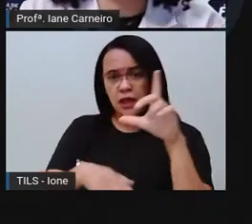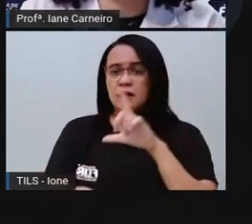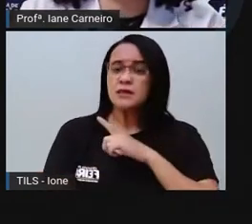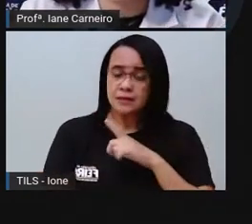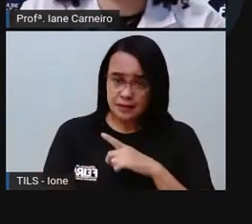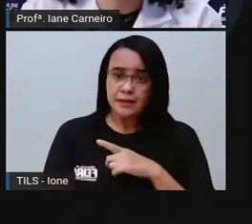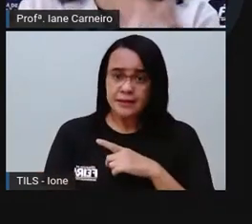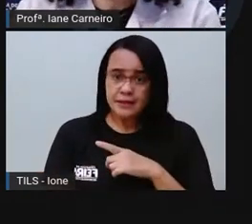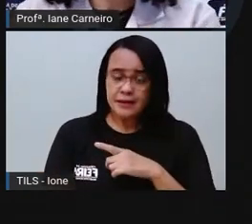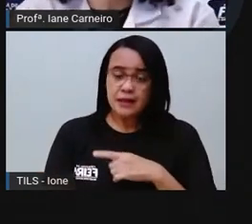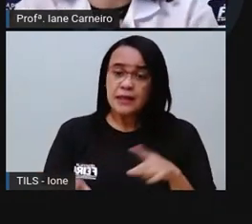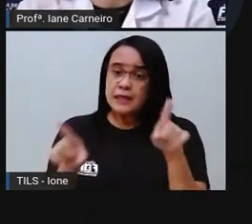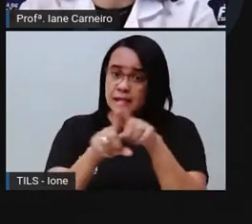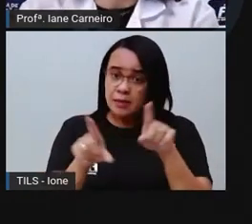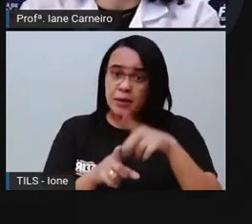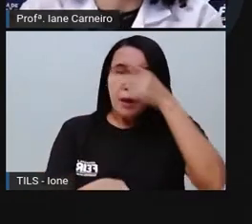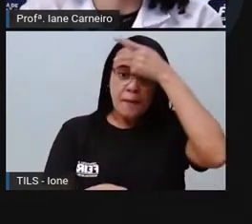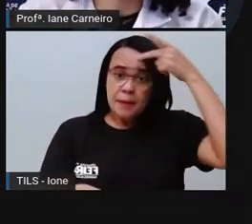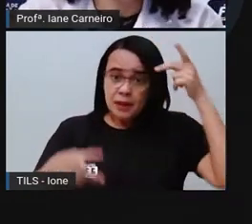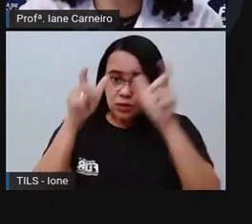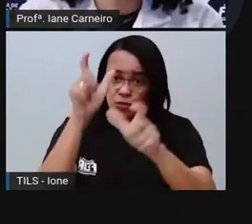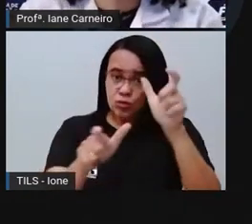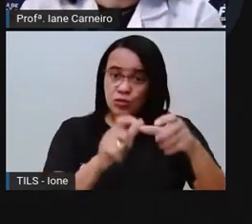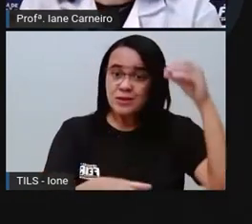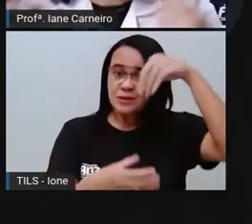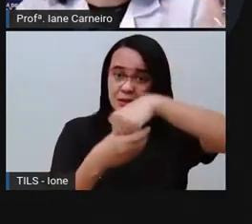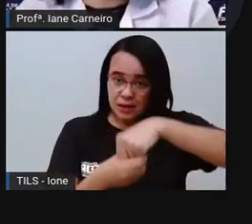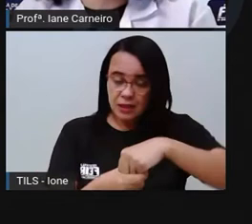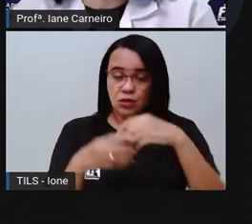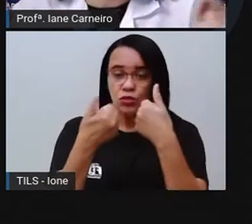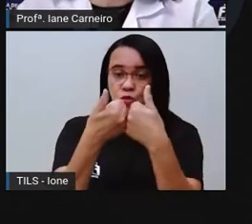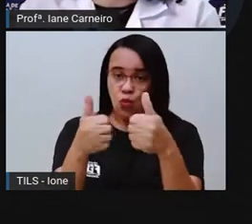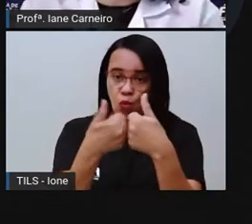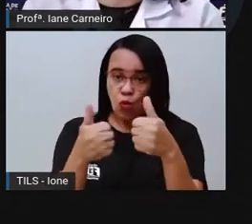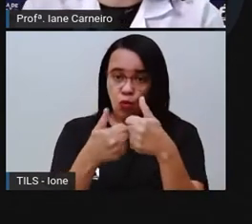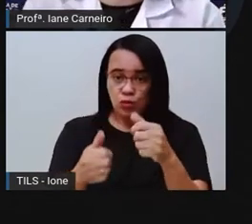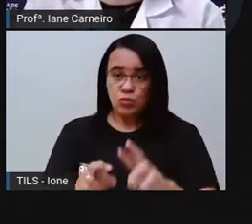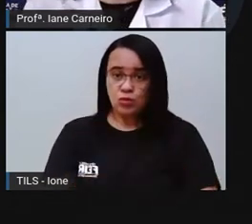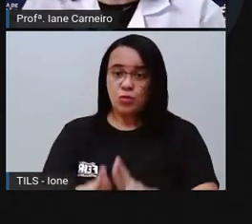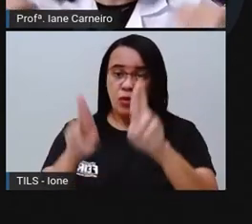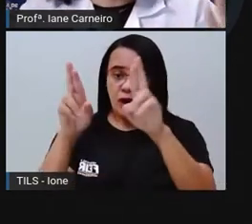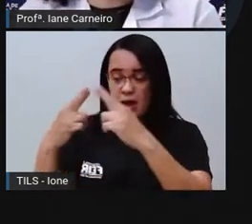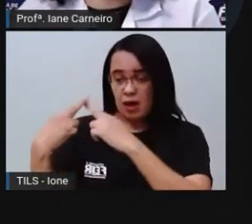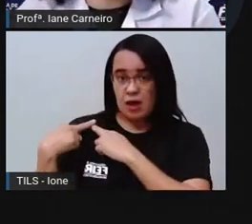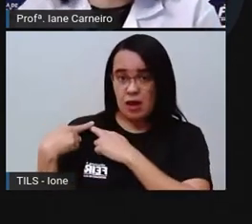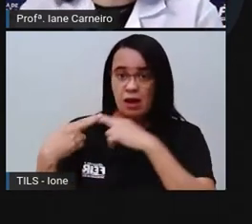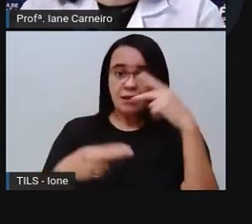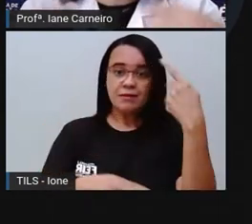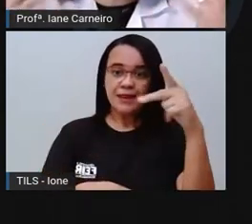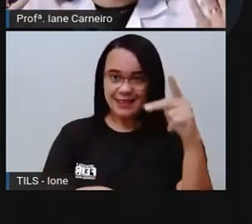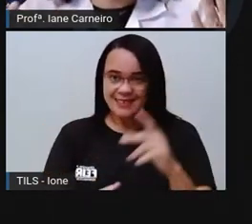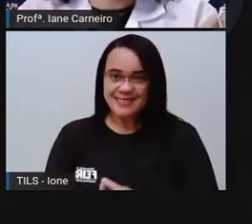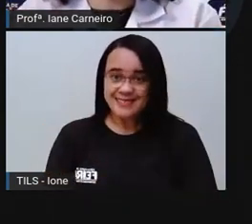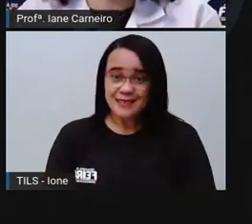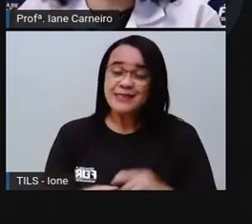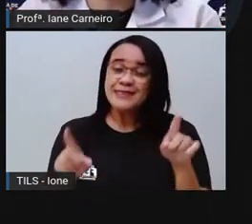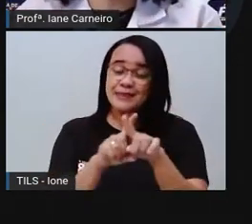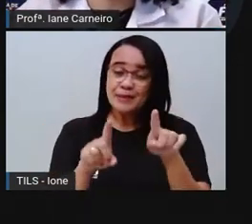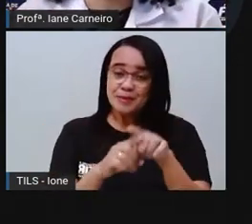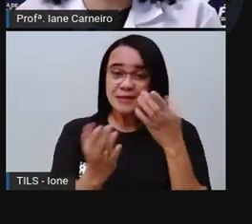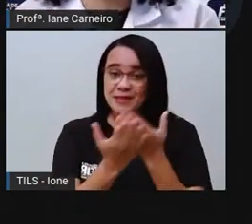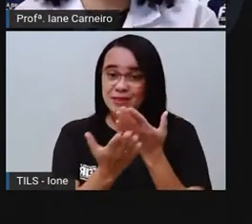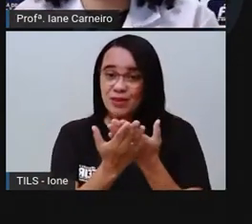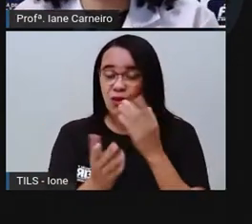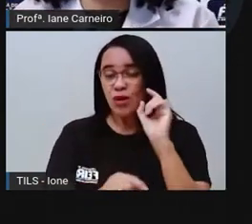passageiros que estão naquele ônibus, né? Numa escola, por exemplo, a escola, né? Para acontecer,